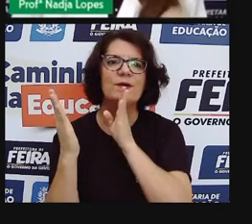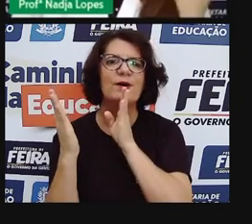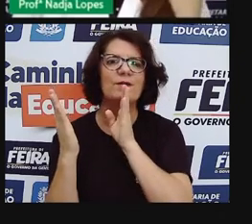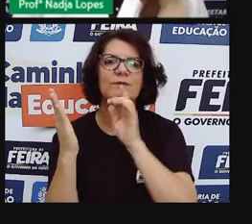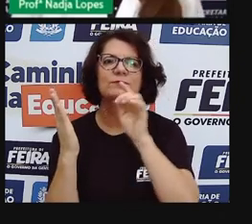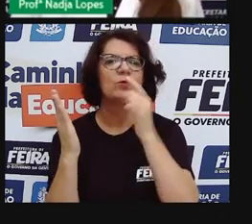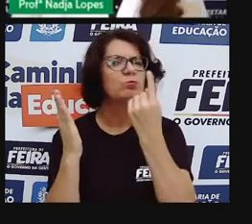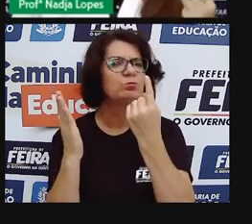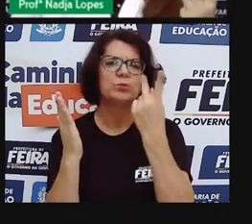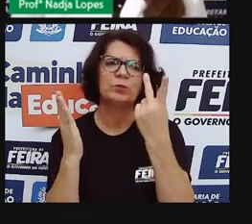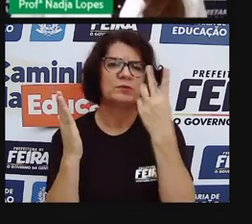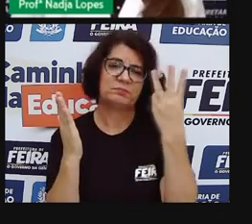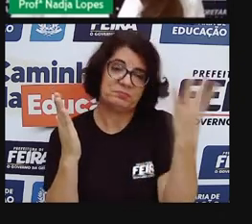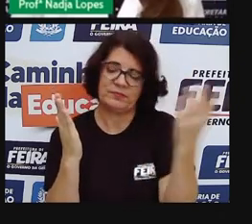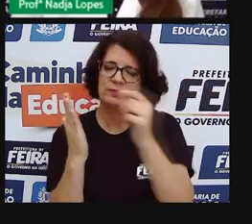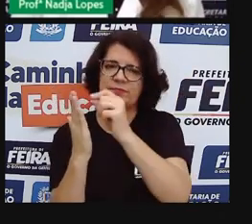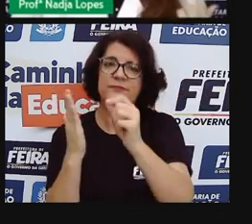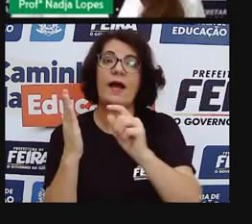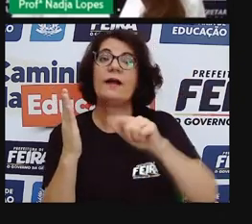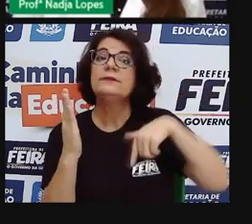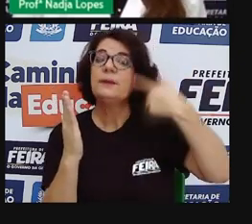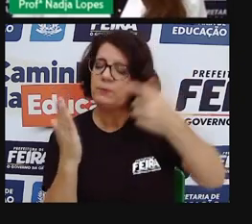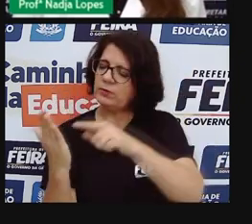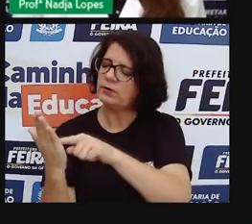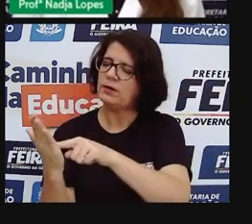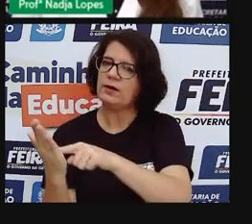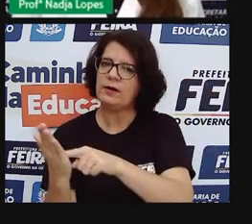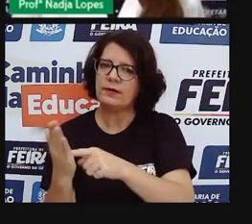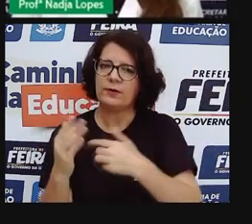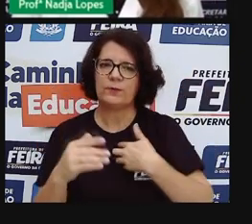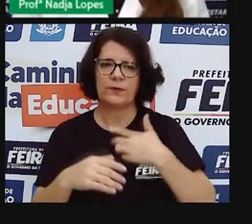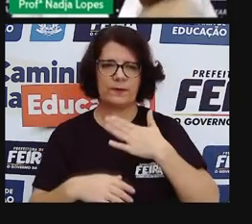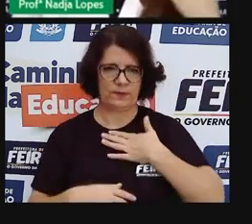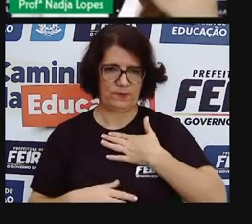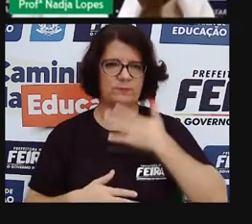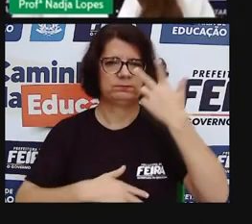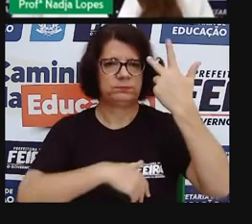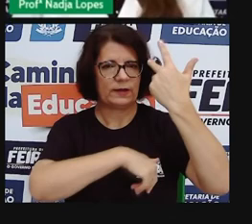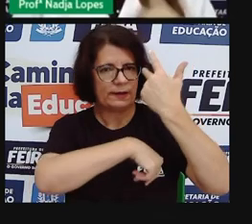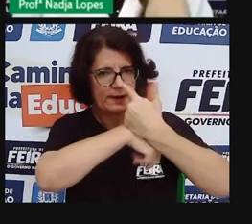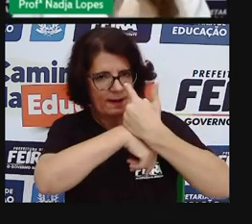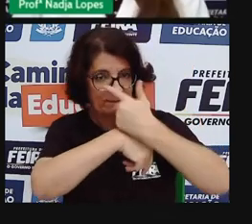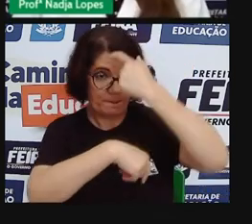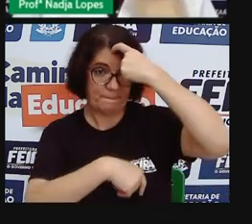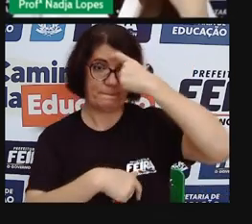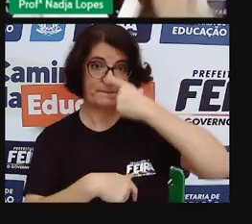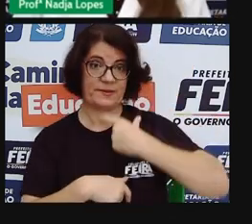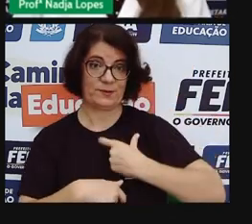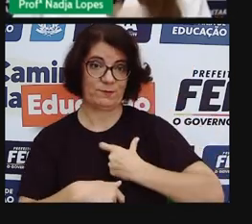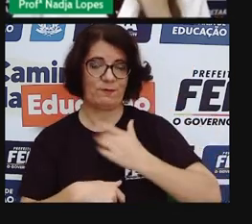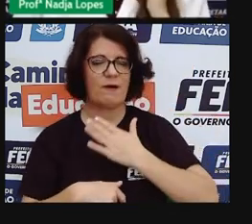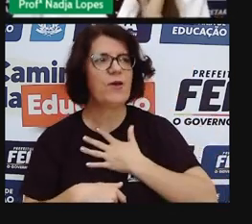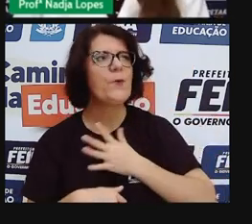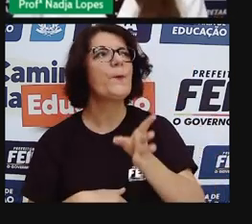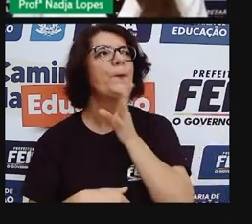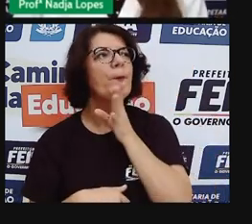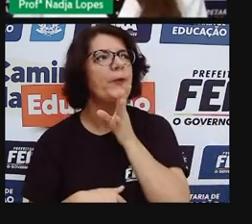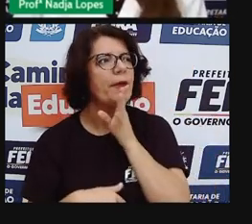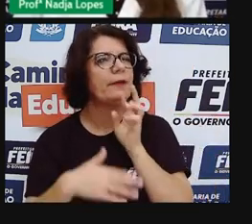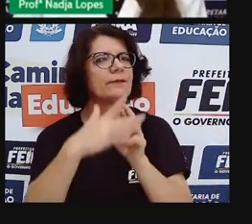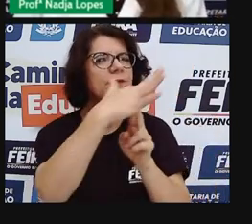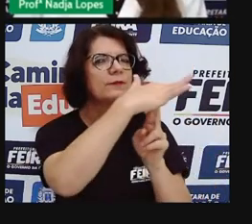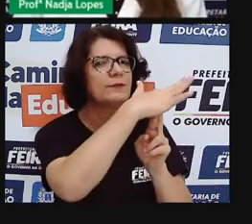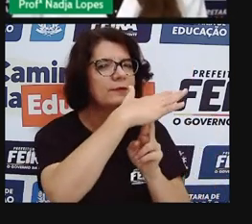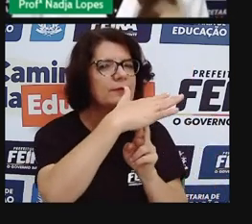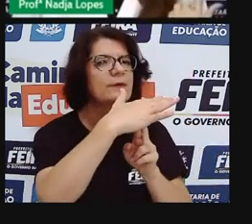também você vai poder gravar um áudio e enviar para a sua pró falando sobre o que é que você conhece, o é que você sabe sobre as feiras